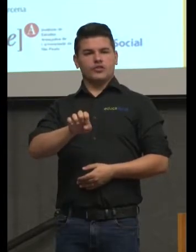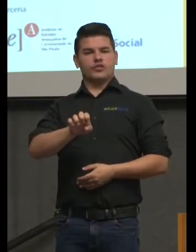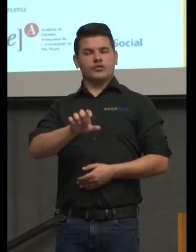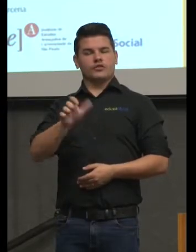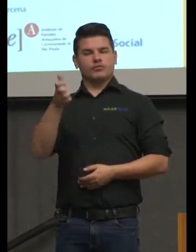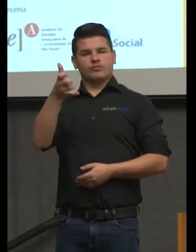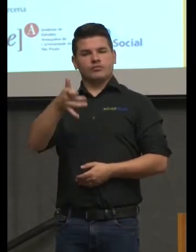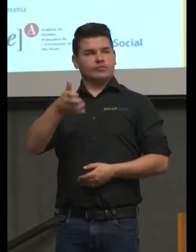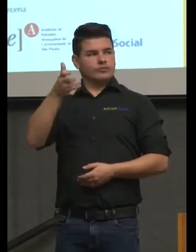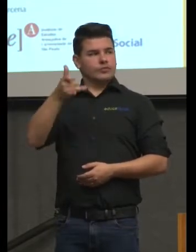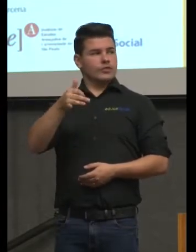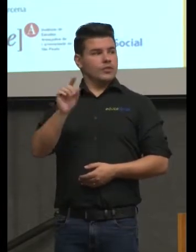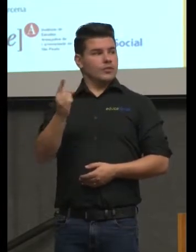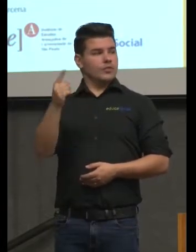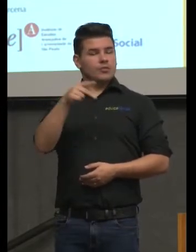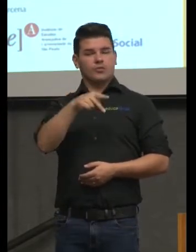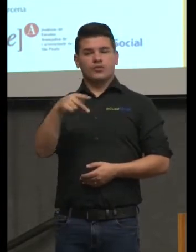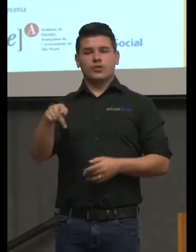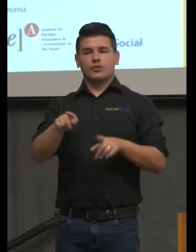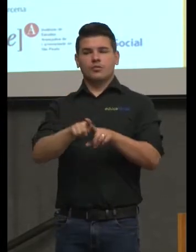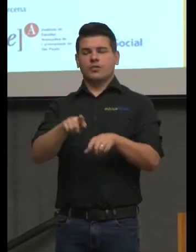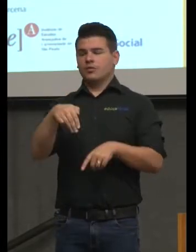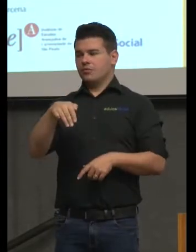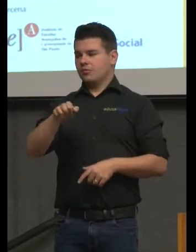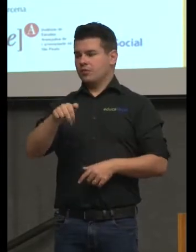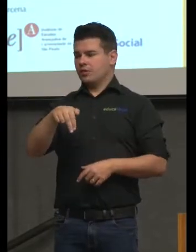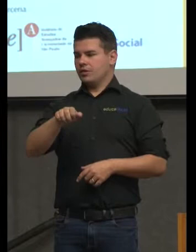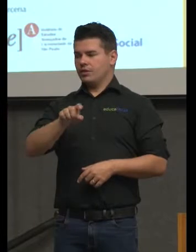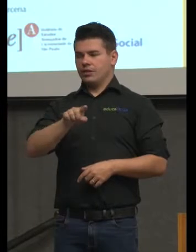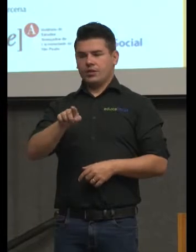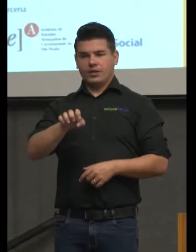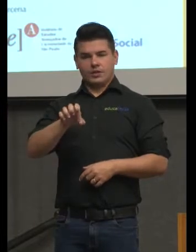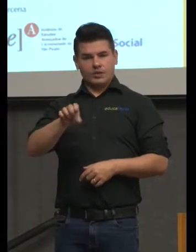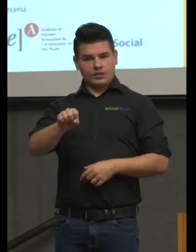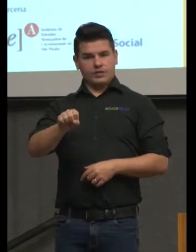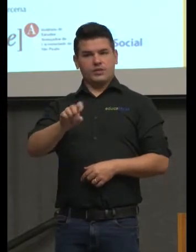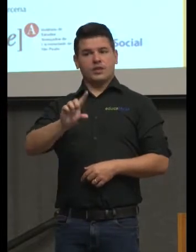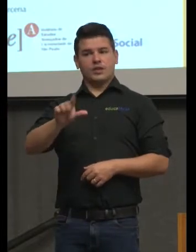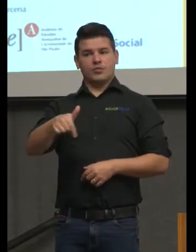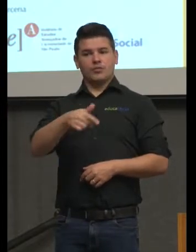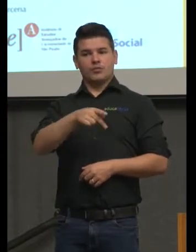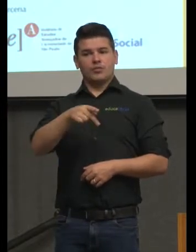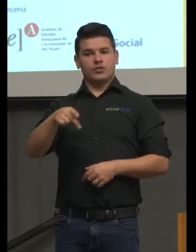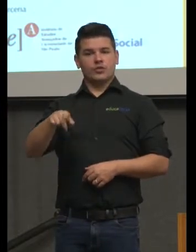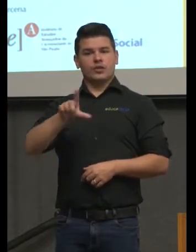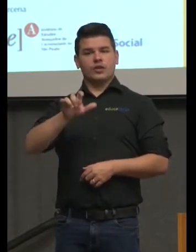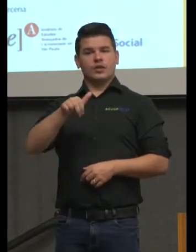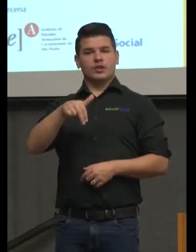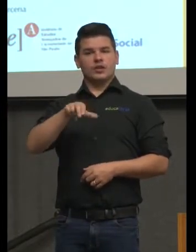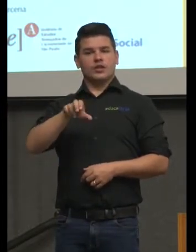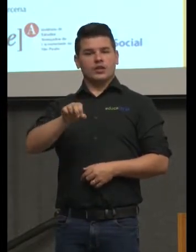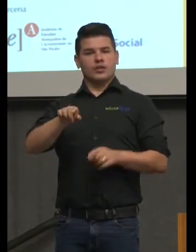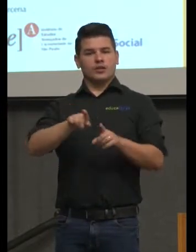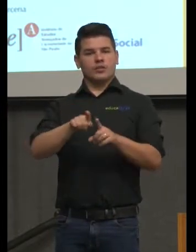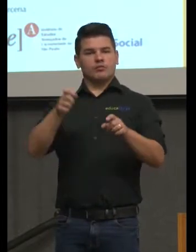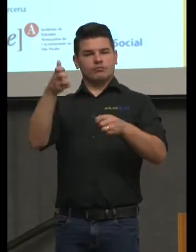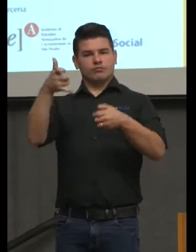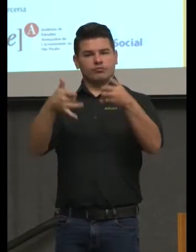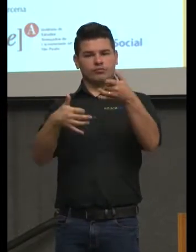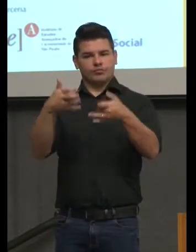primeira fala é a do professor Menezes, de abertura, e logo depois o professor Lino nos brindará.